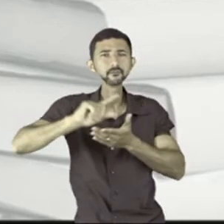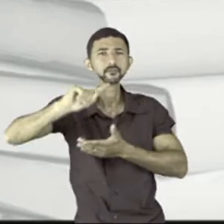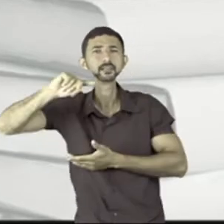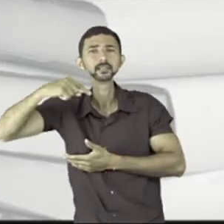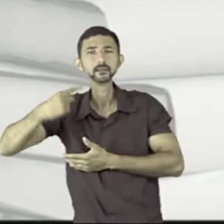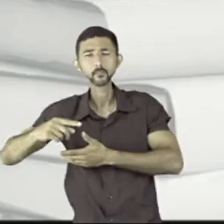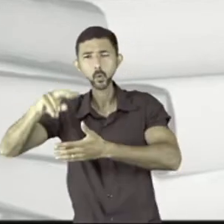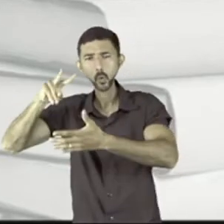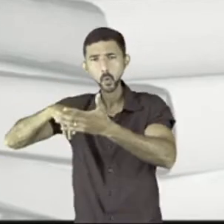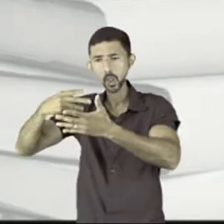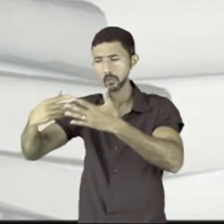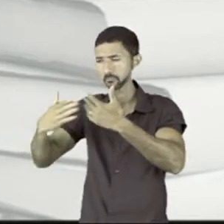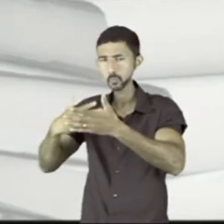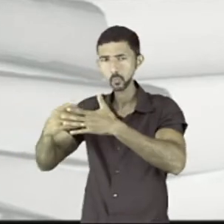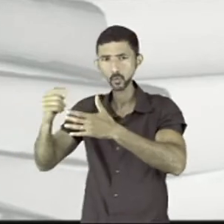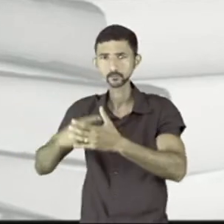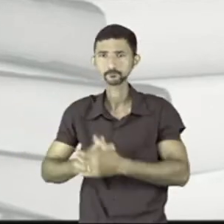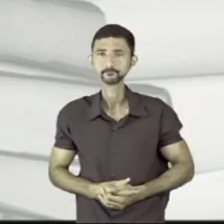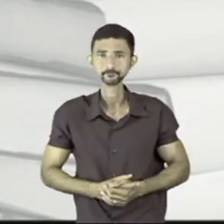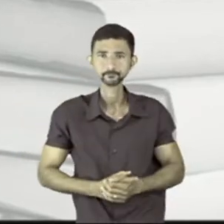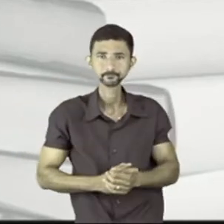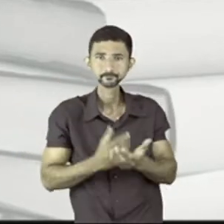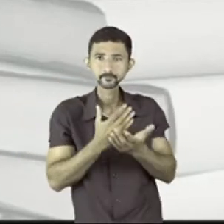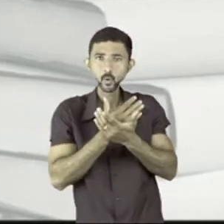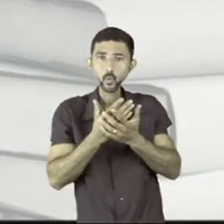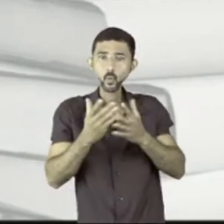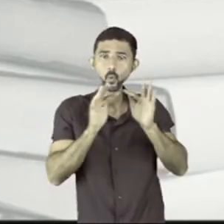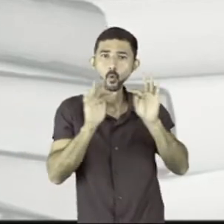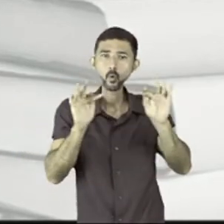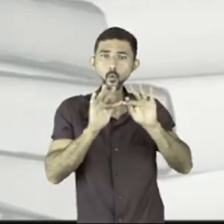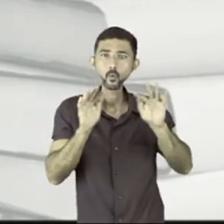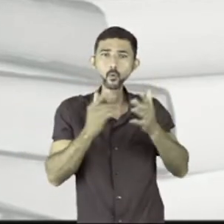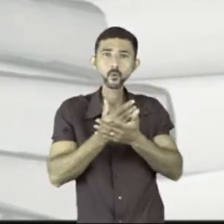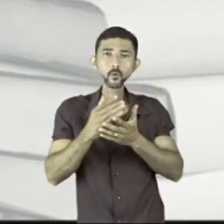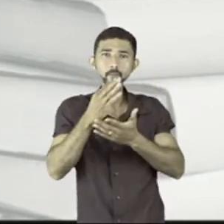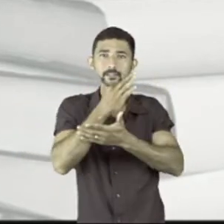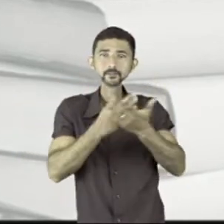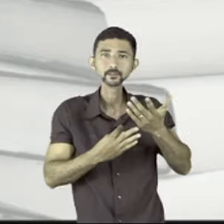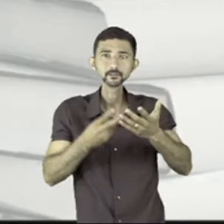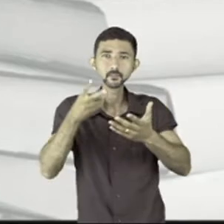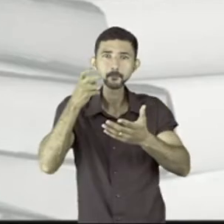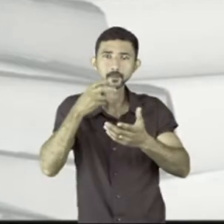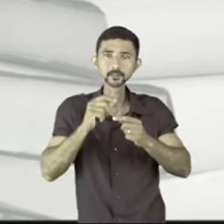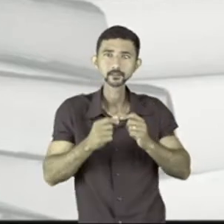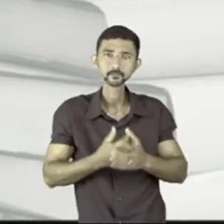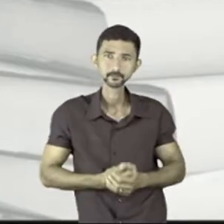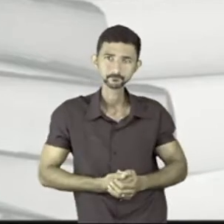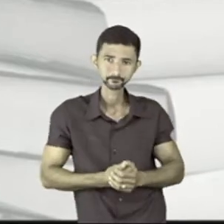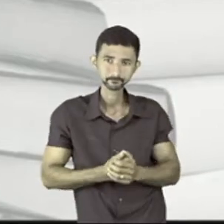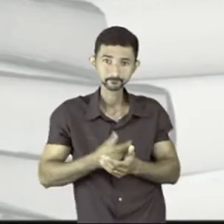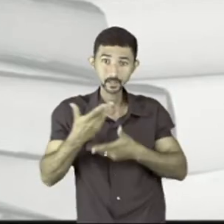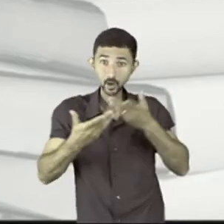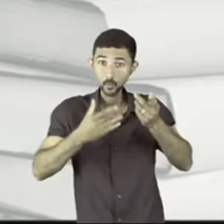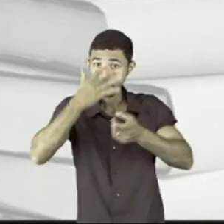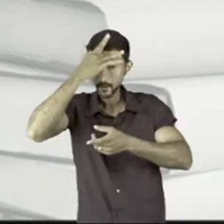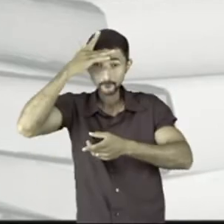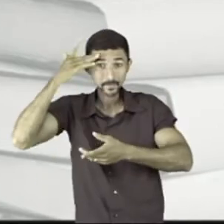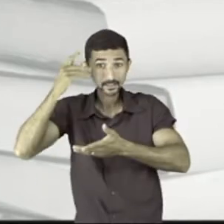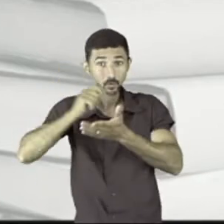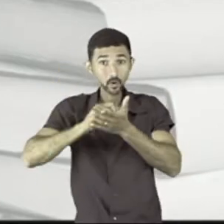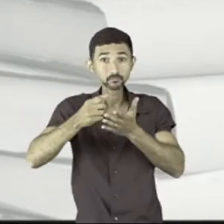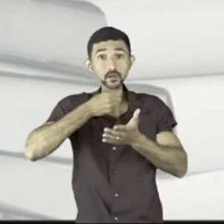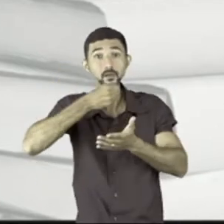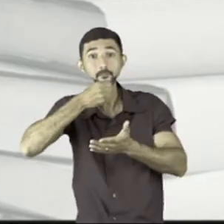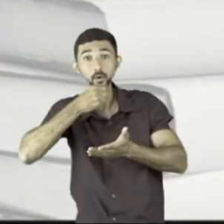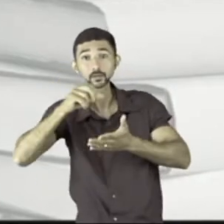lido alguma coisa. bem aqui no início do texto, você percebe que é alguém falando de uma